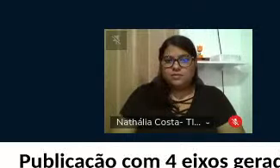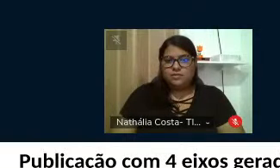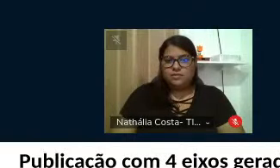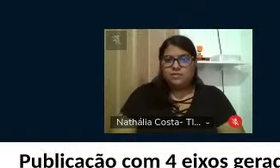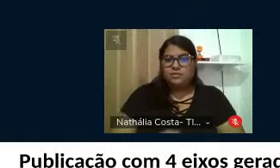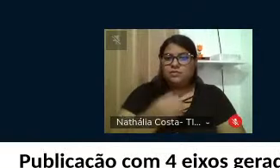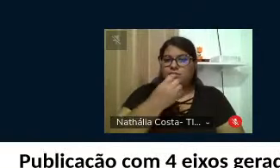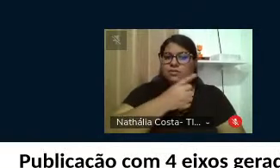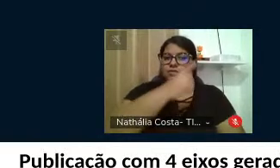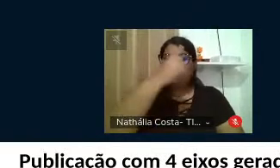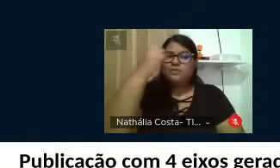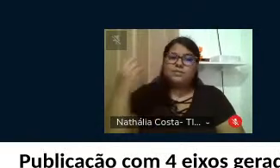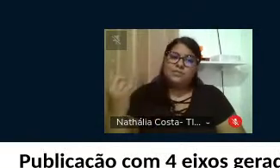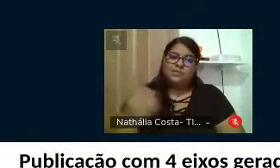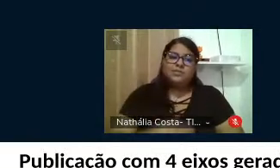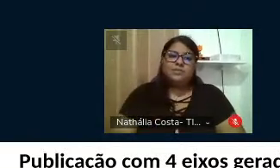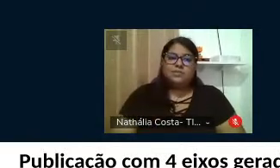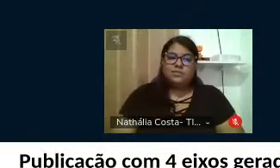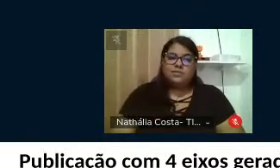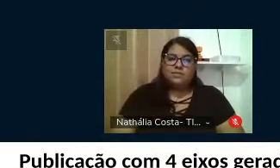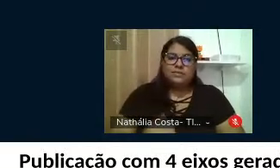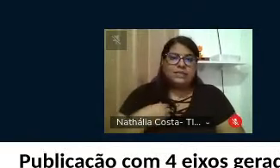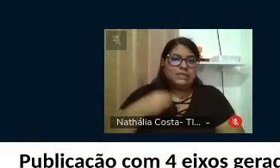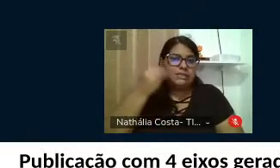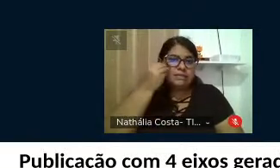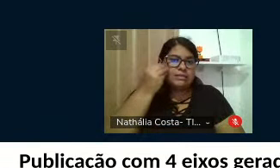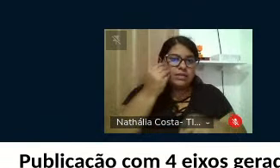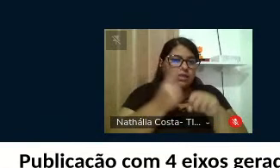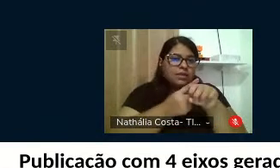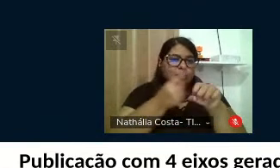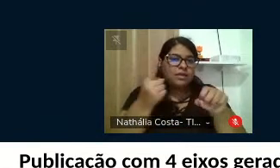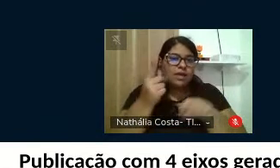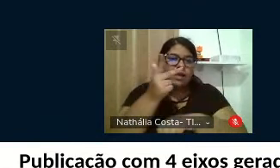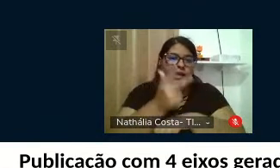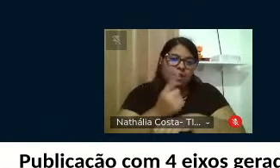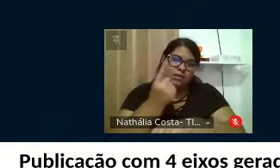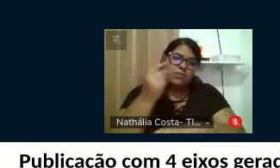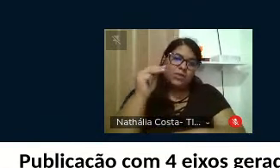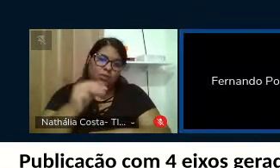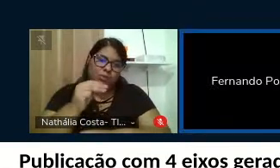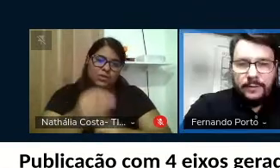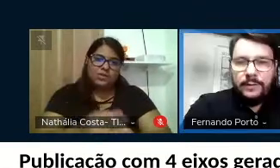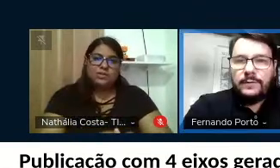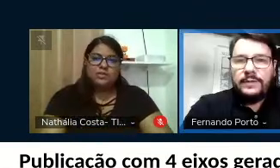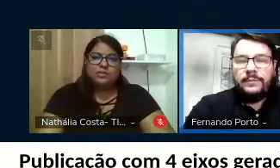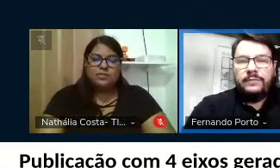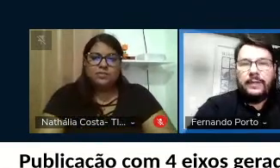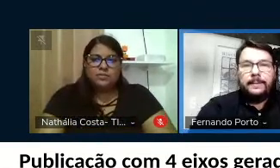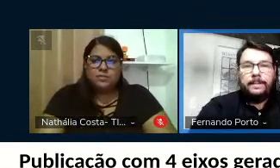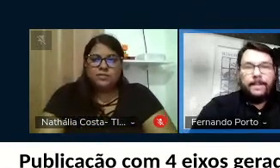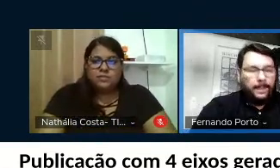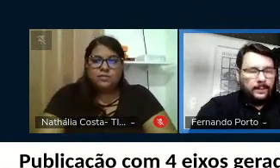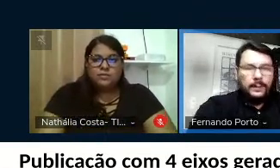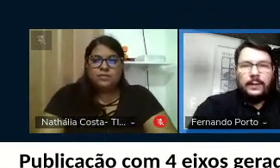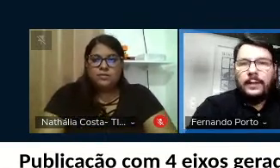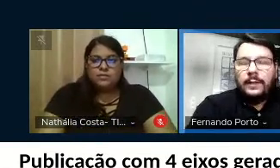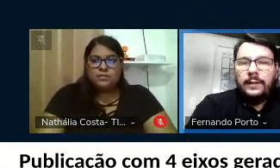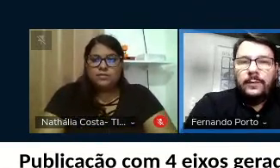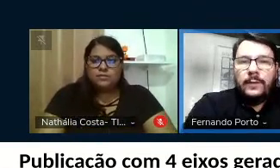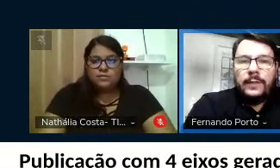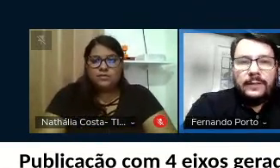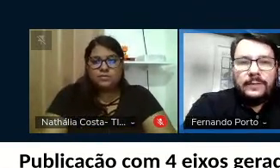Bom dia. Estou tentando aqui ligar a câmera, só um minutinho. Tá. Eu acho que vocês já me veem.